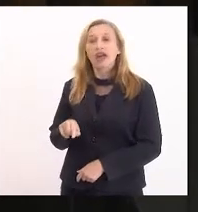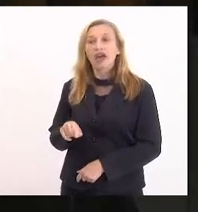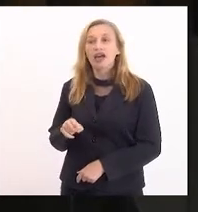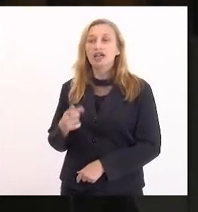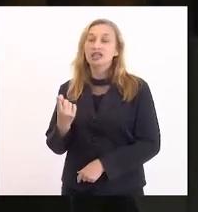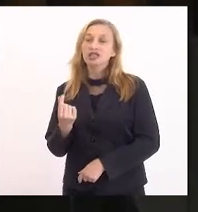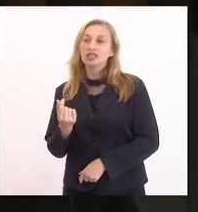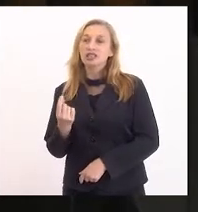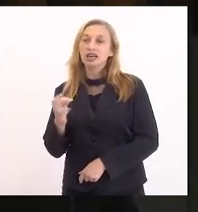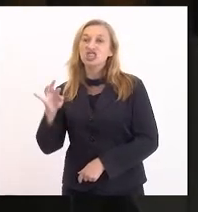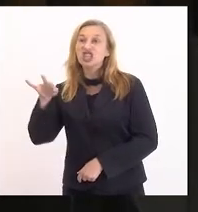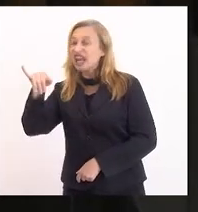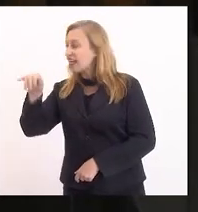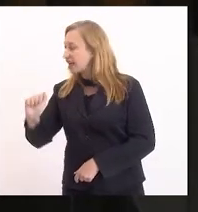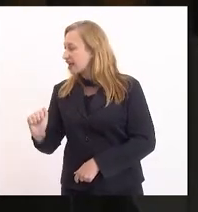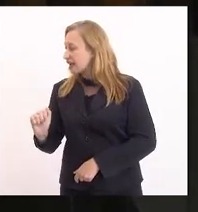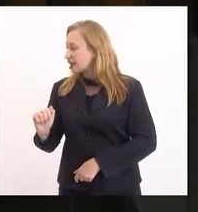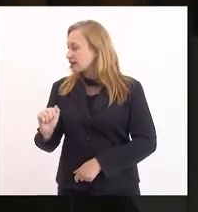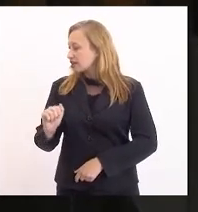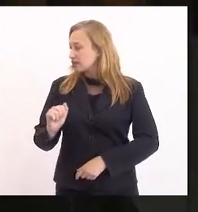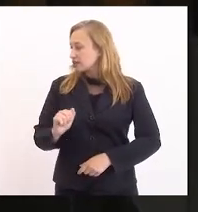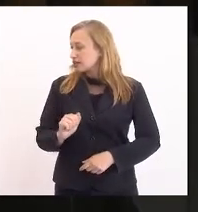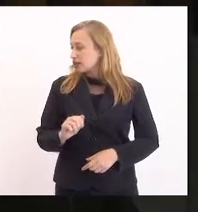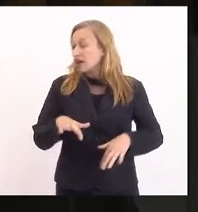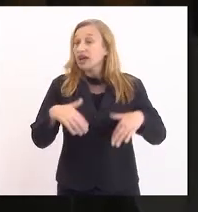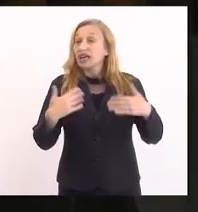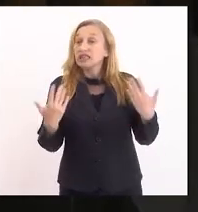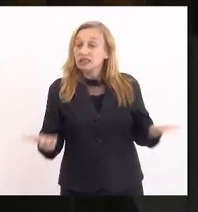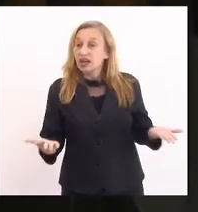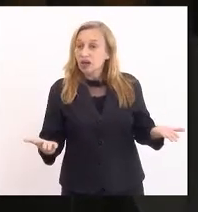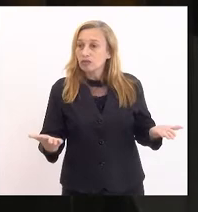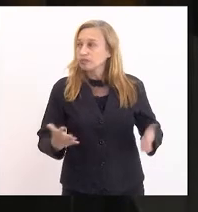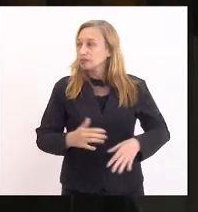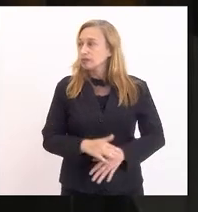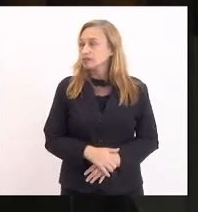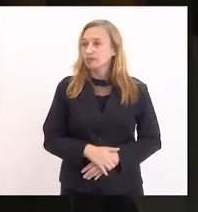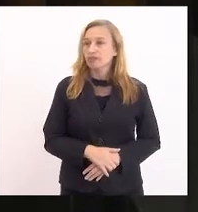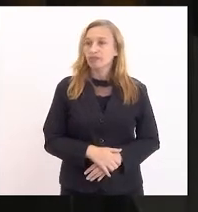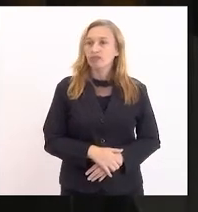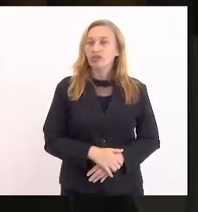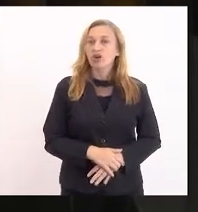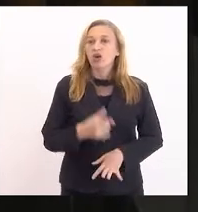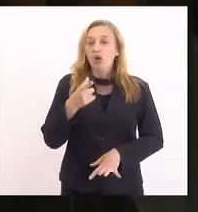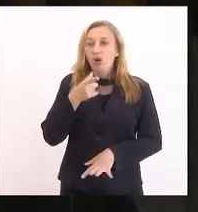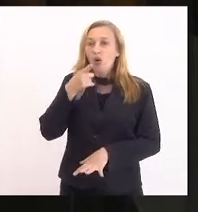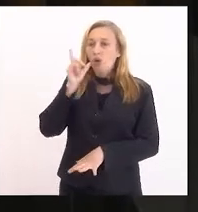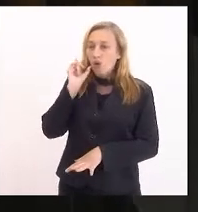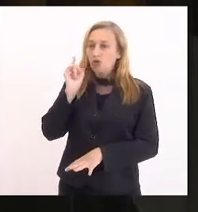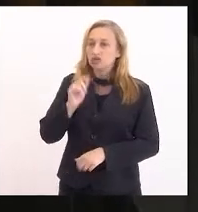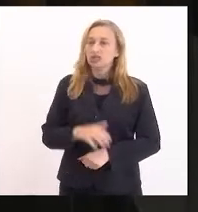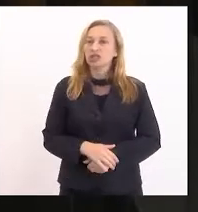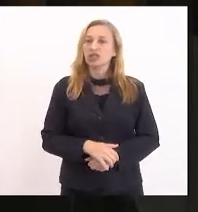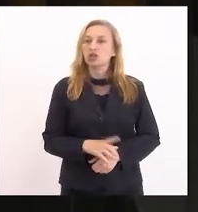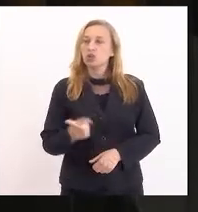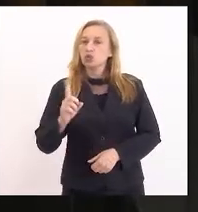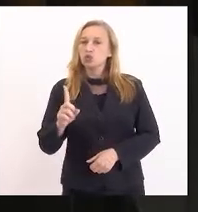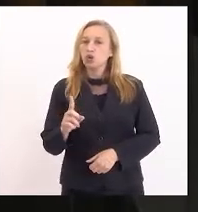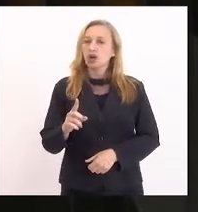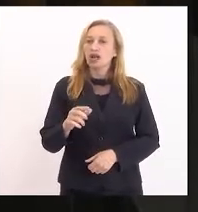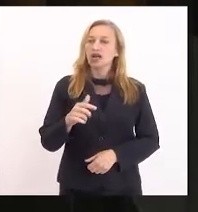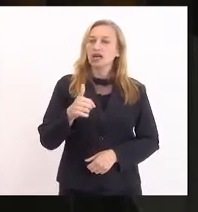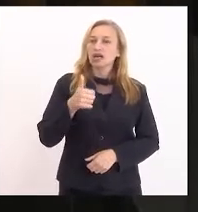Selic alta. Então, o dólar cai. O dólar ontem cotou a 5,25,